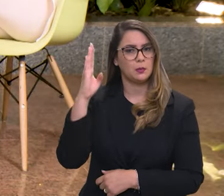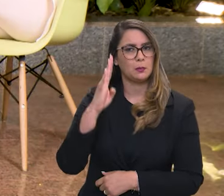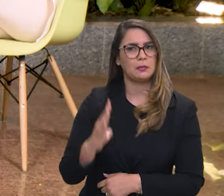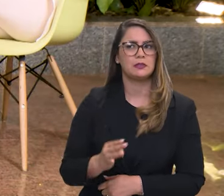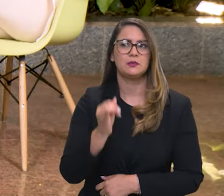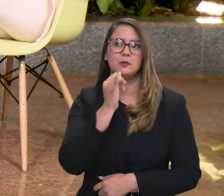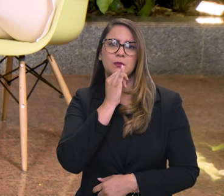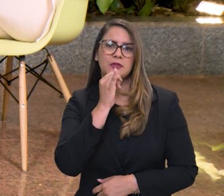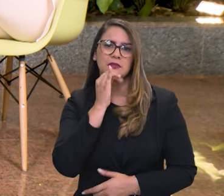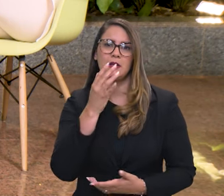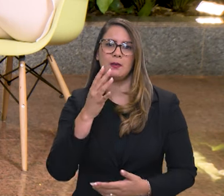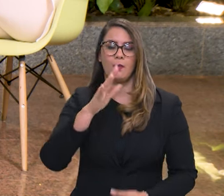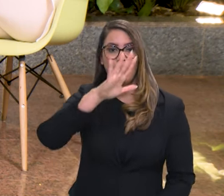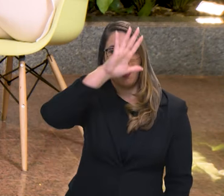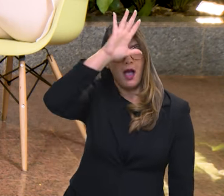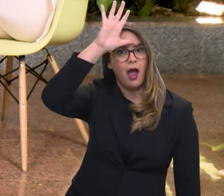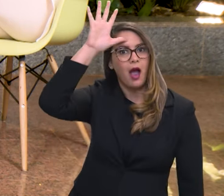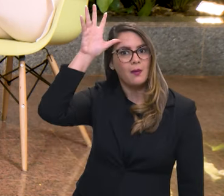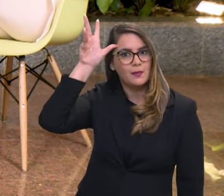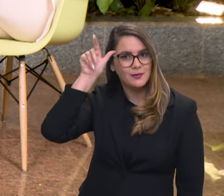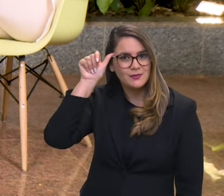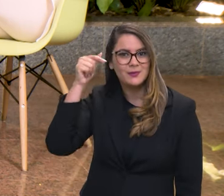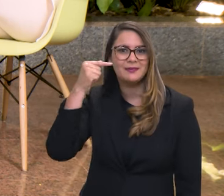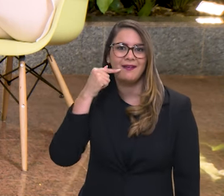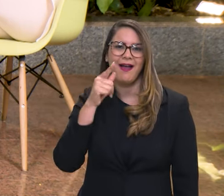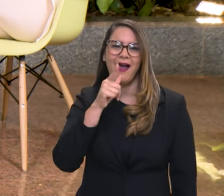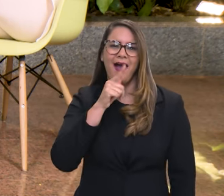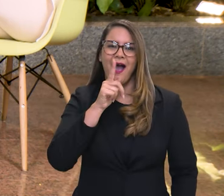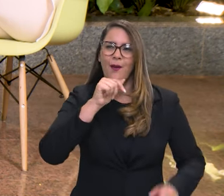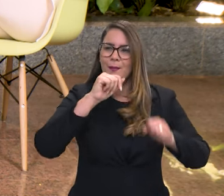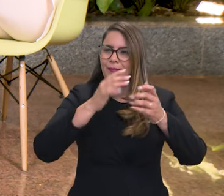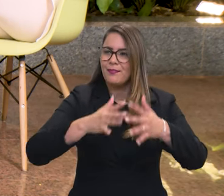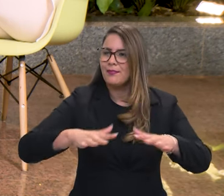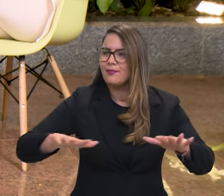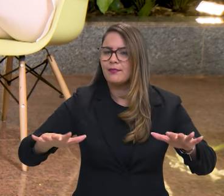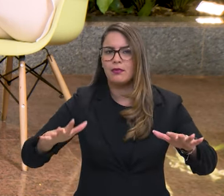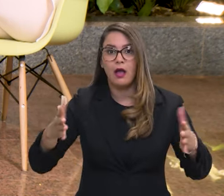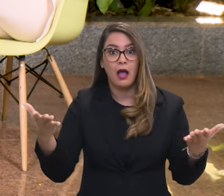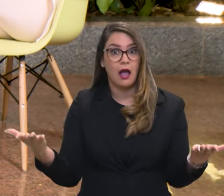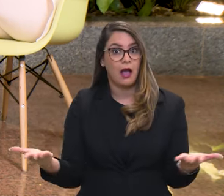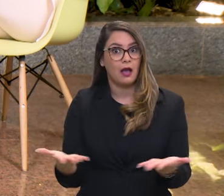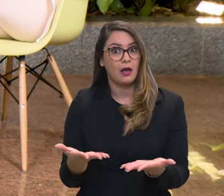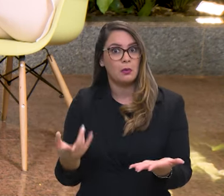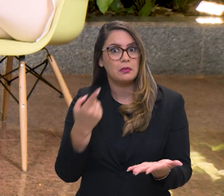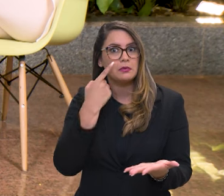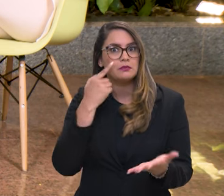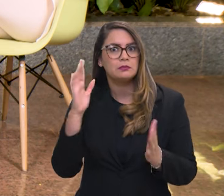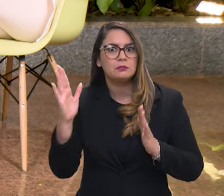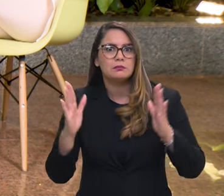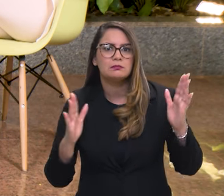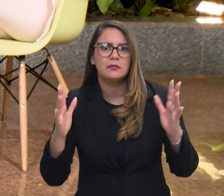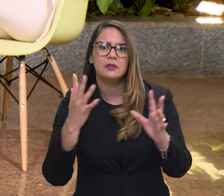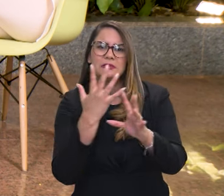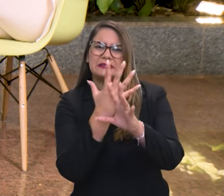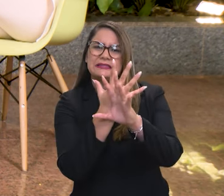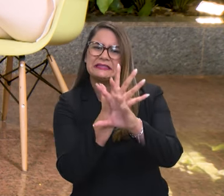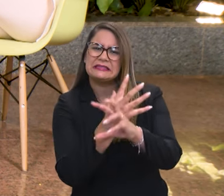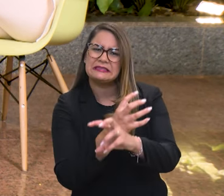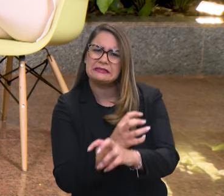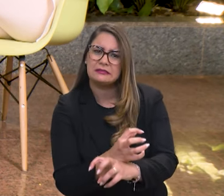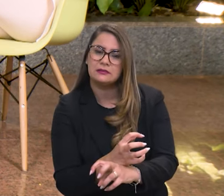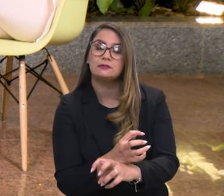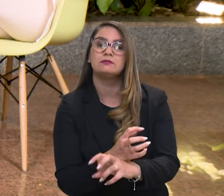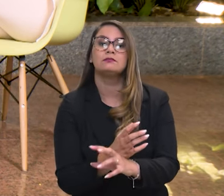que a gente vê uma abundância em água, agora a gente está acompanhando um período de seca. Essa mudança climática